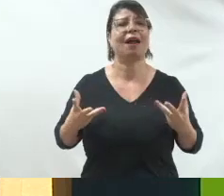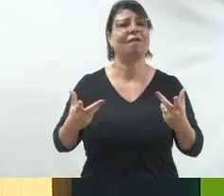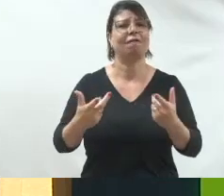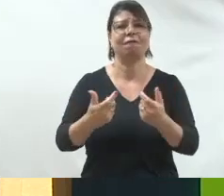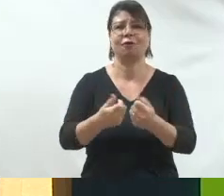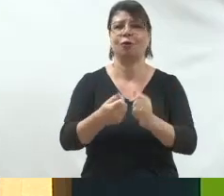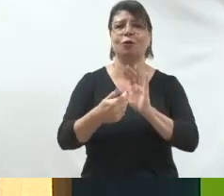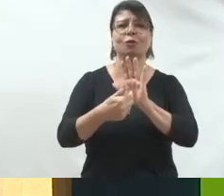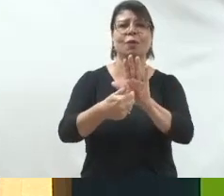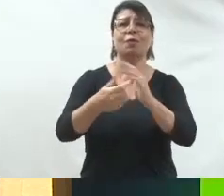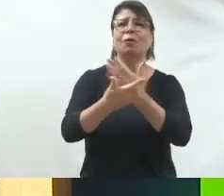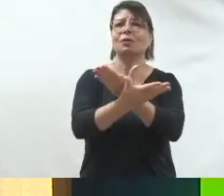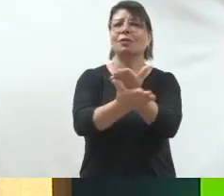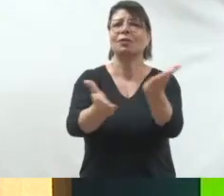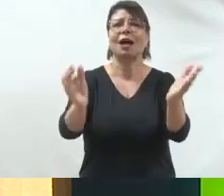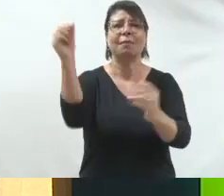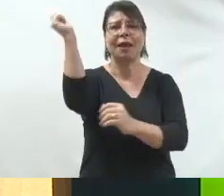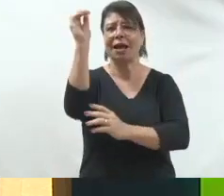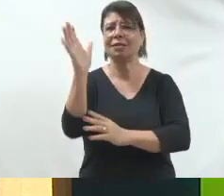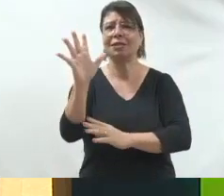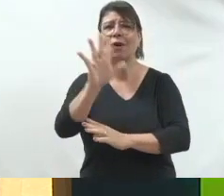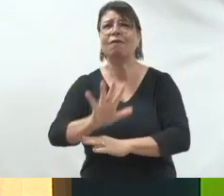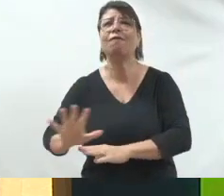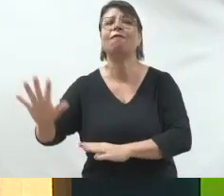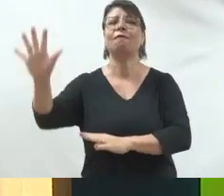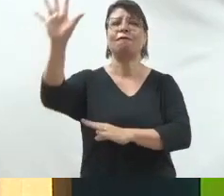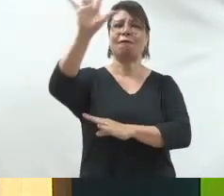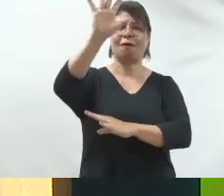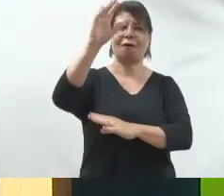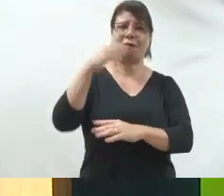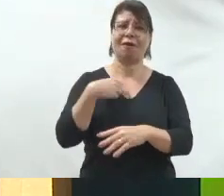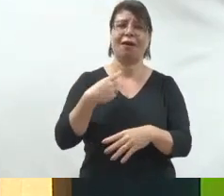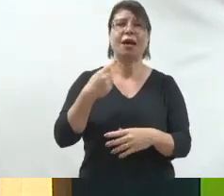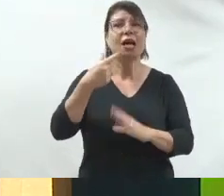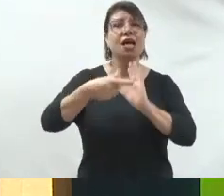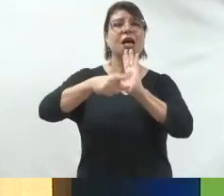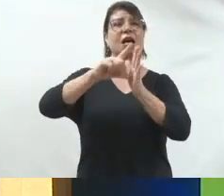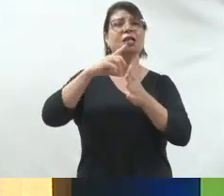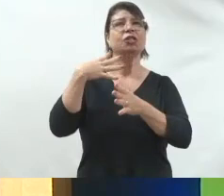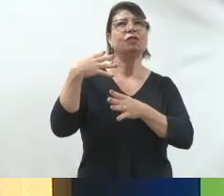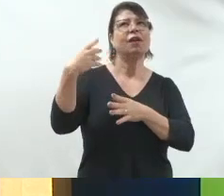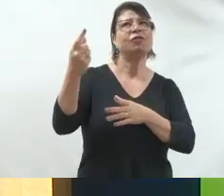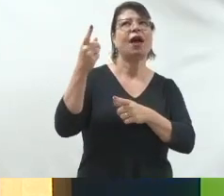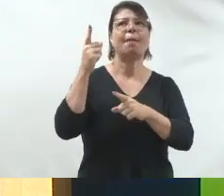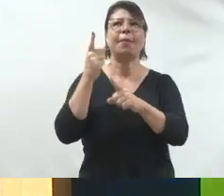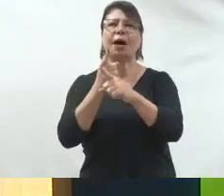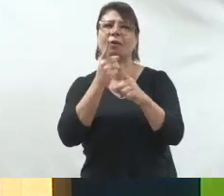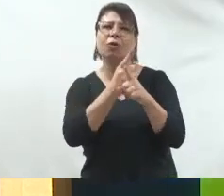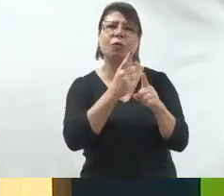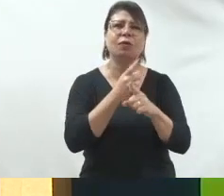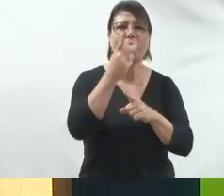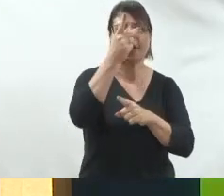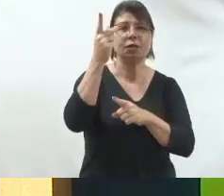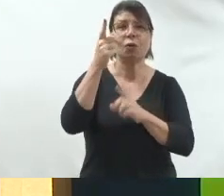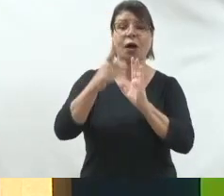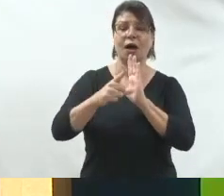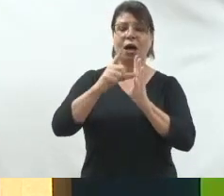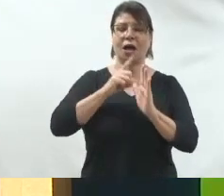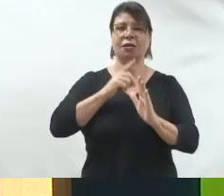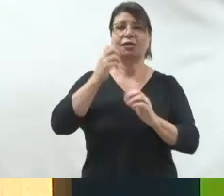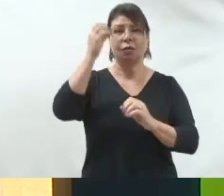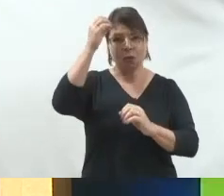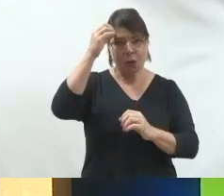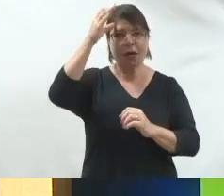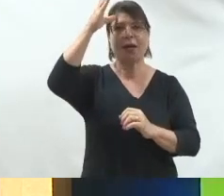afora antes disso era impensado a gente viajar o Brasil para poder estar para falar com menos pessoas então seja um projeto desse sem dúvida